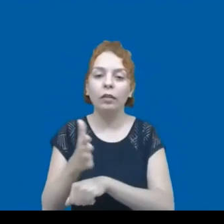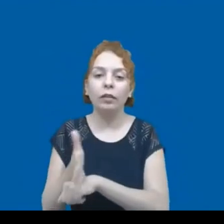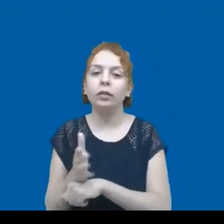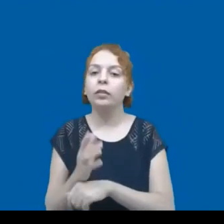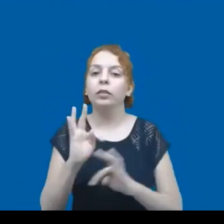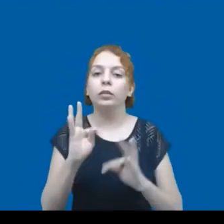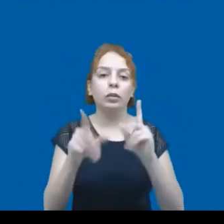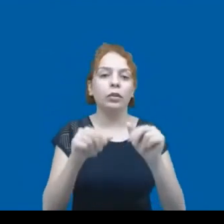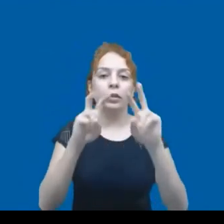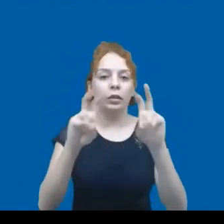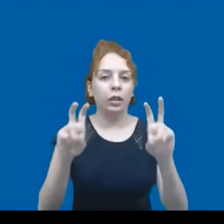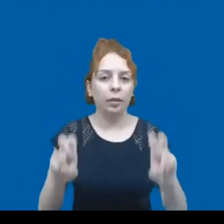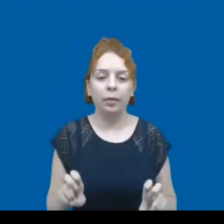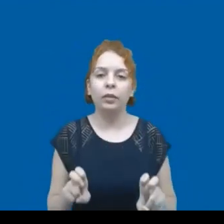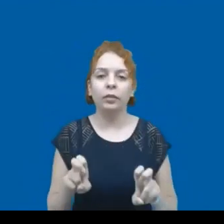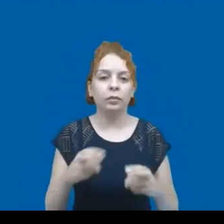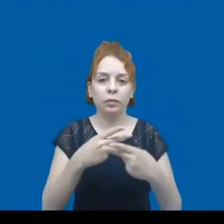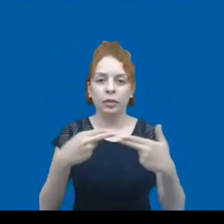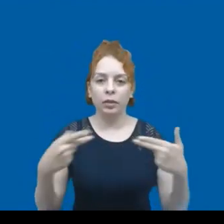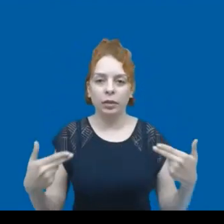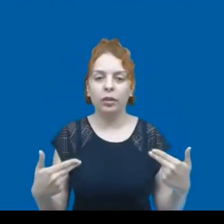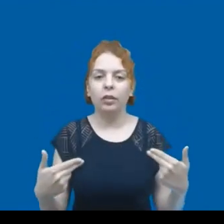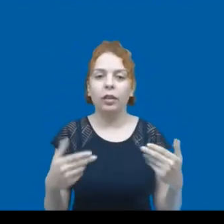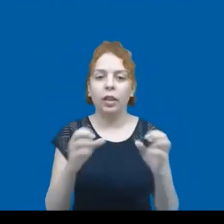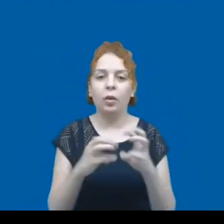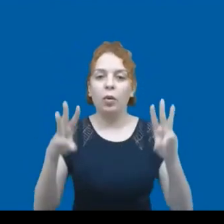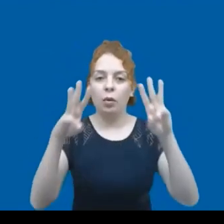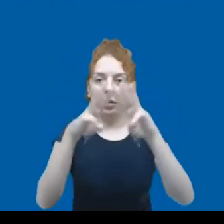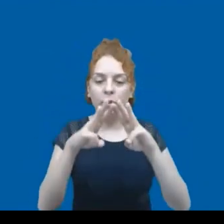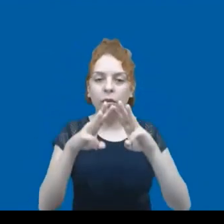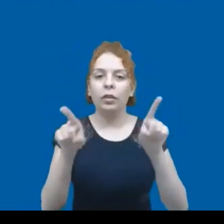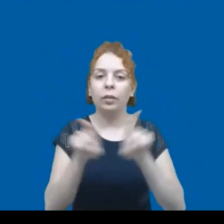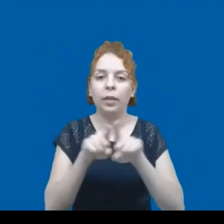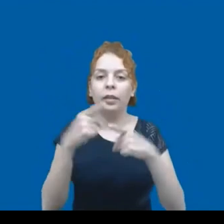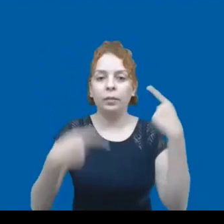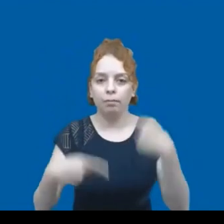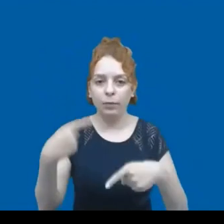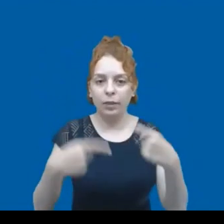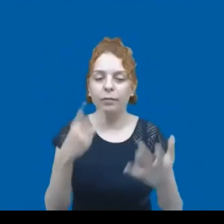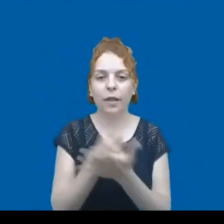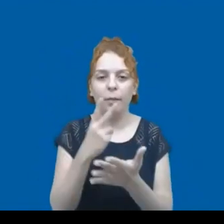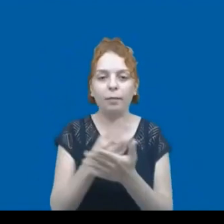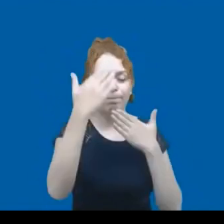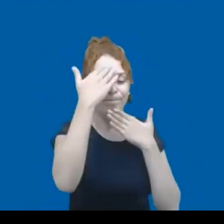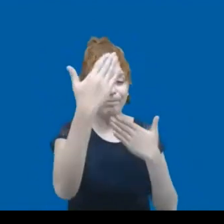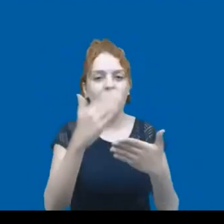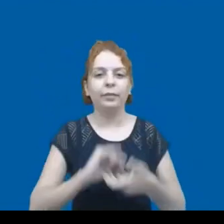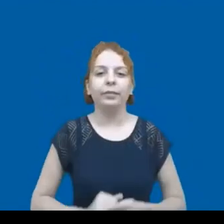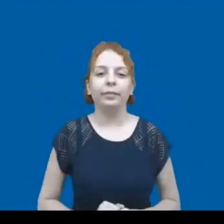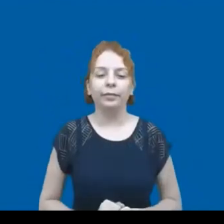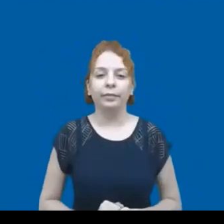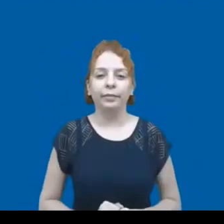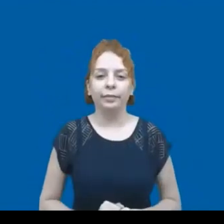sobre todos os temas que as agências da ONU também estão debatendo o tempo inteiro. Muito obrigado. Ele